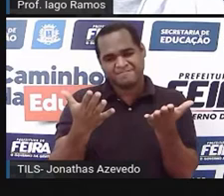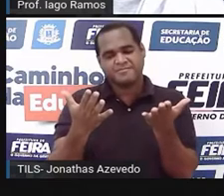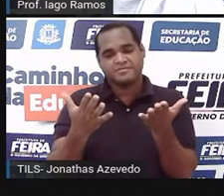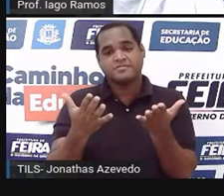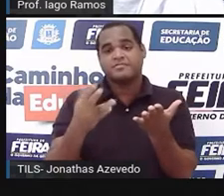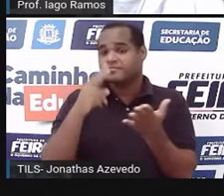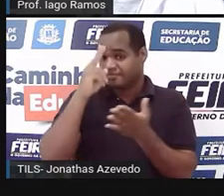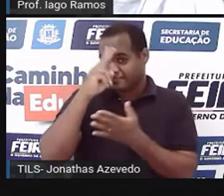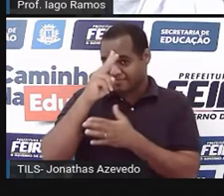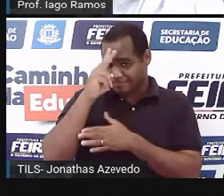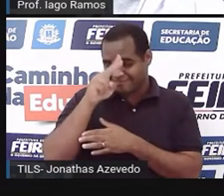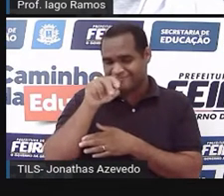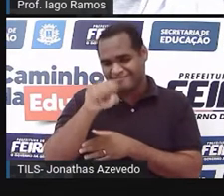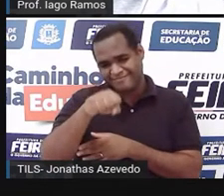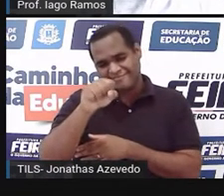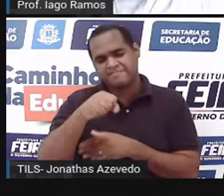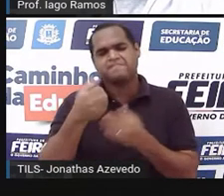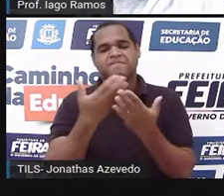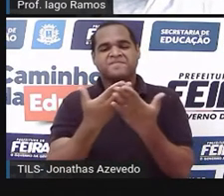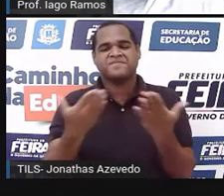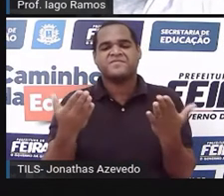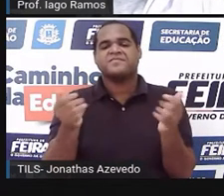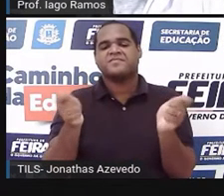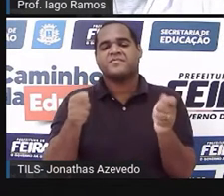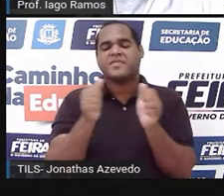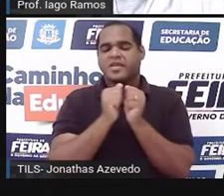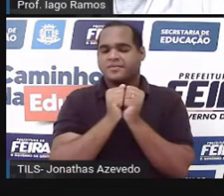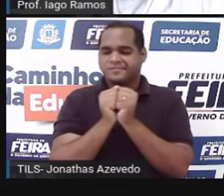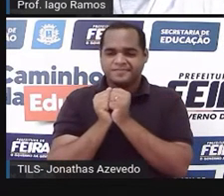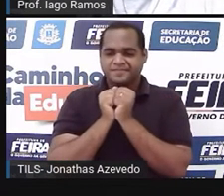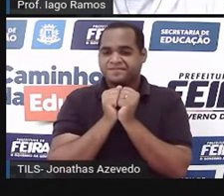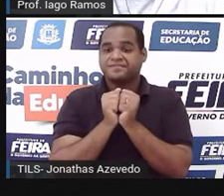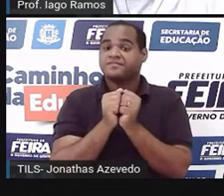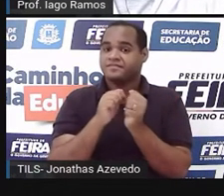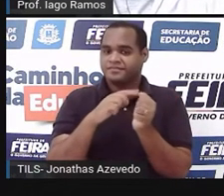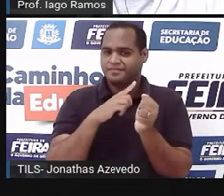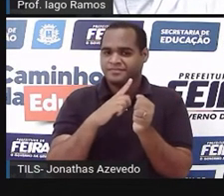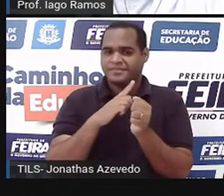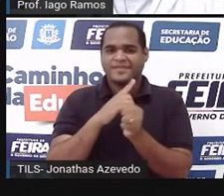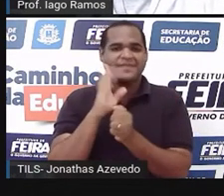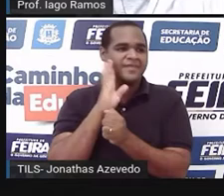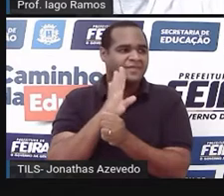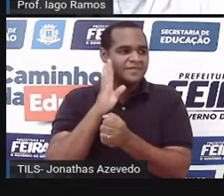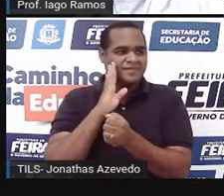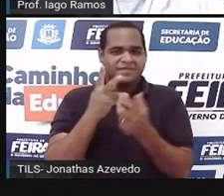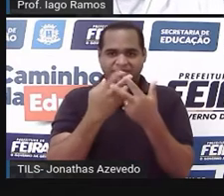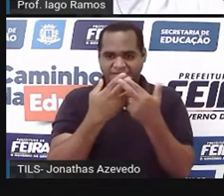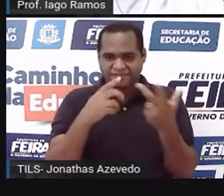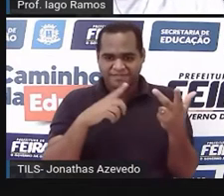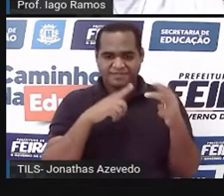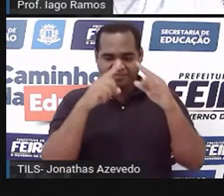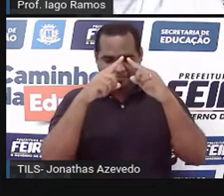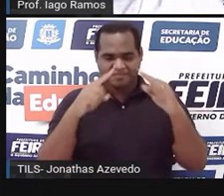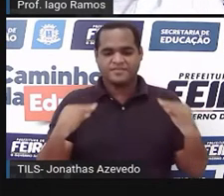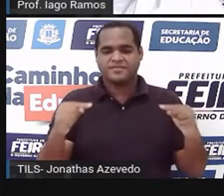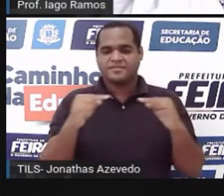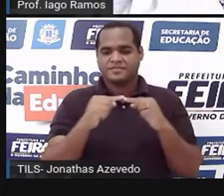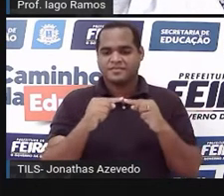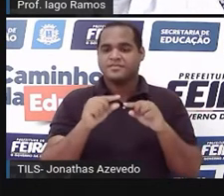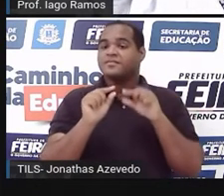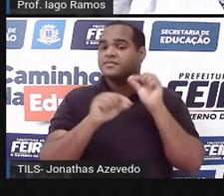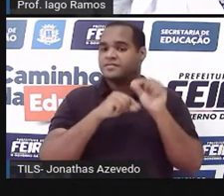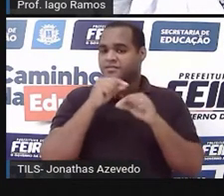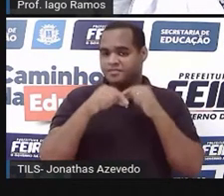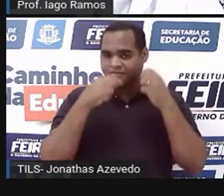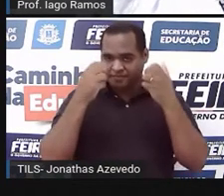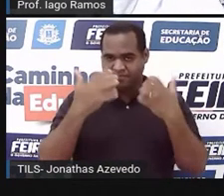espero que sim. Então, vamos juntos. Tem mais coisa bacana sobre triângulos para essa aula. Mas,